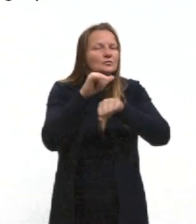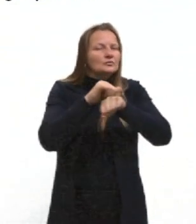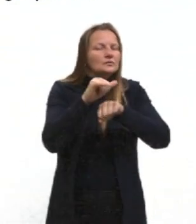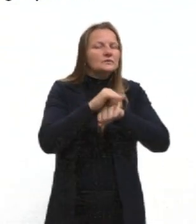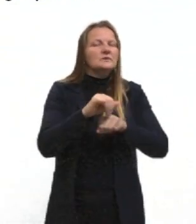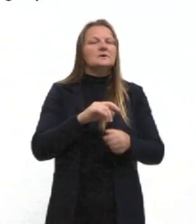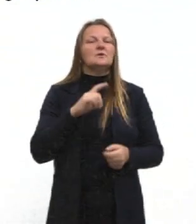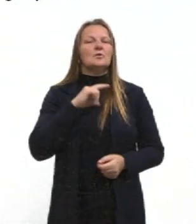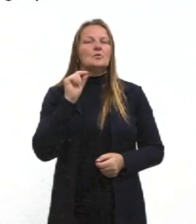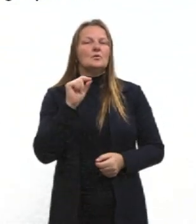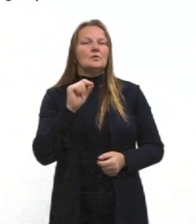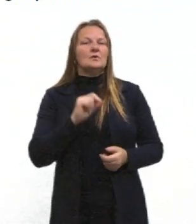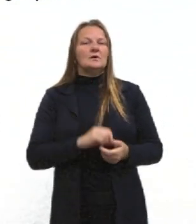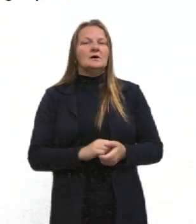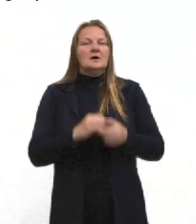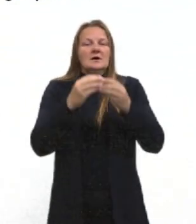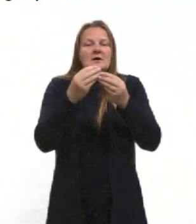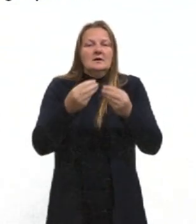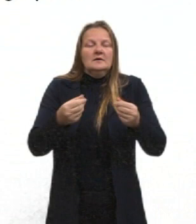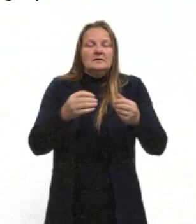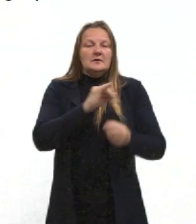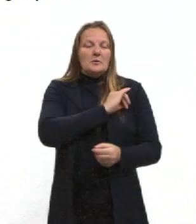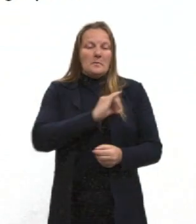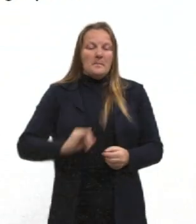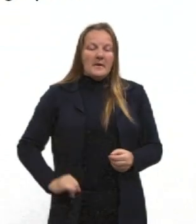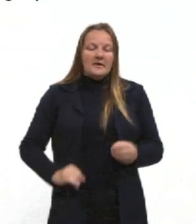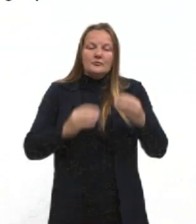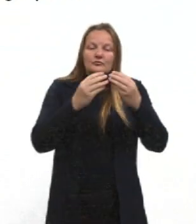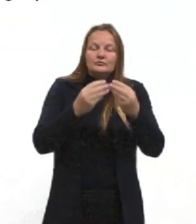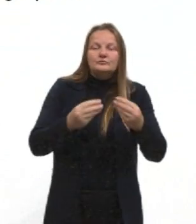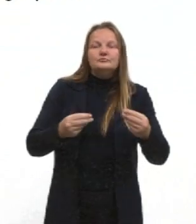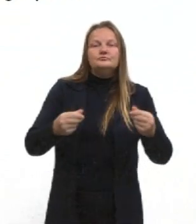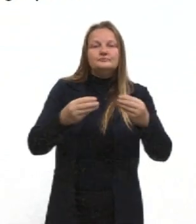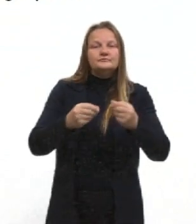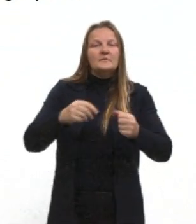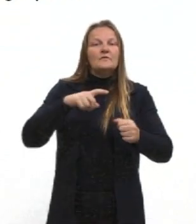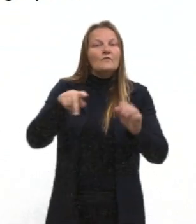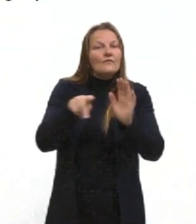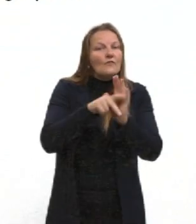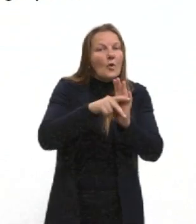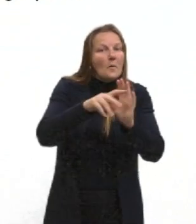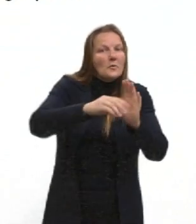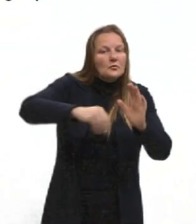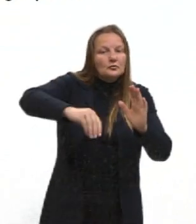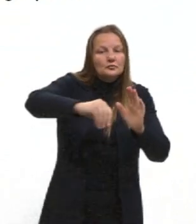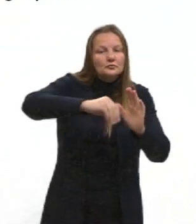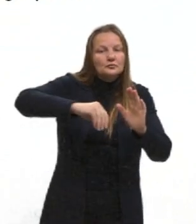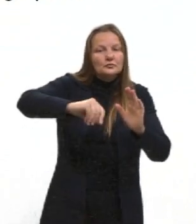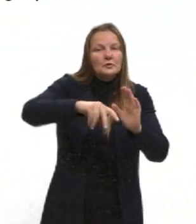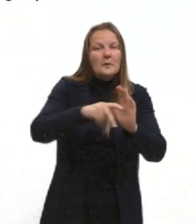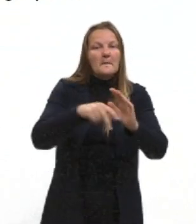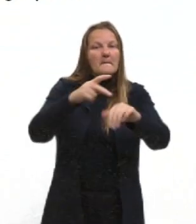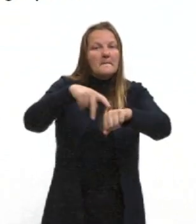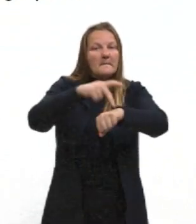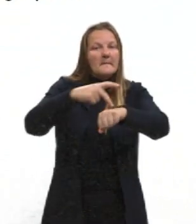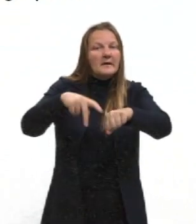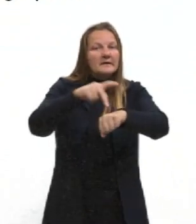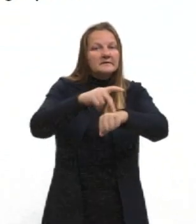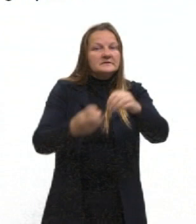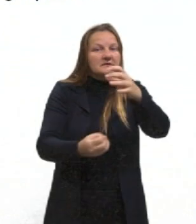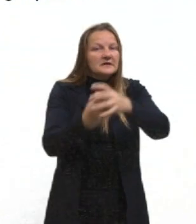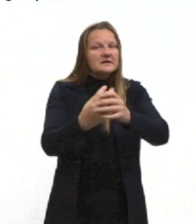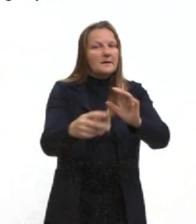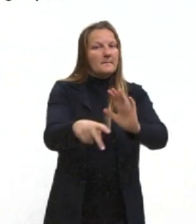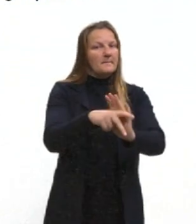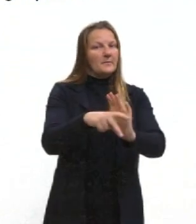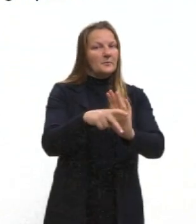depois que se dissolver esse império, vocês vão ter o território de vocês, vocês vão ter, então, o país de vocês, né? Então muitas